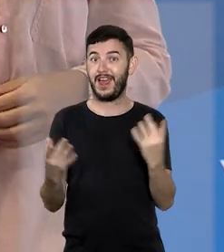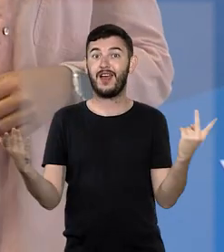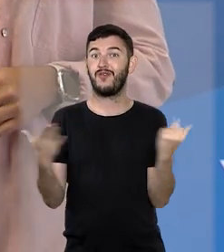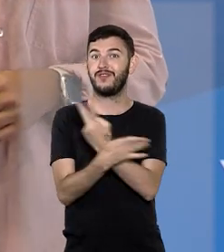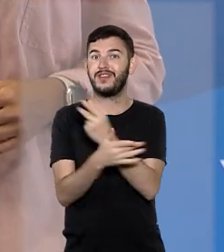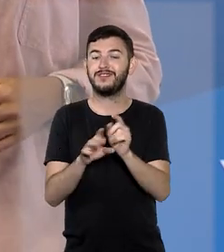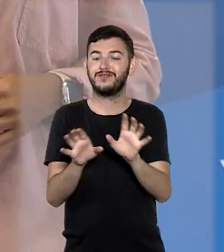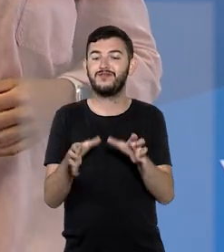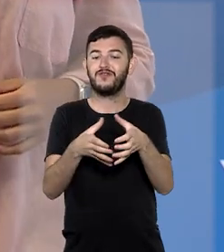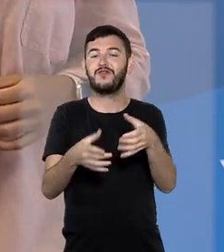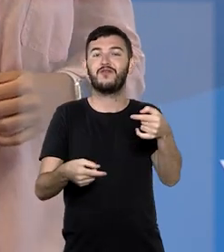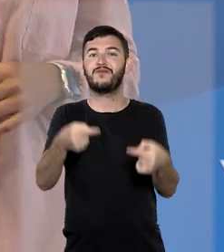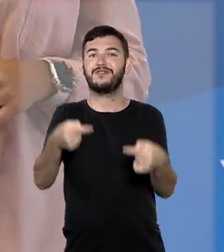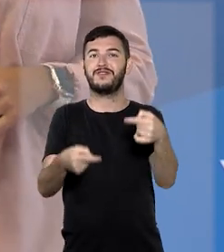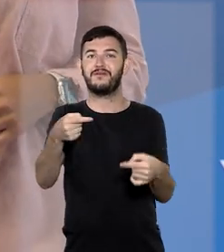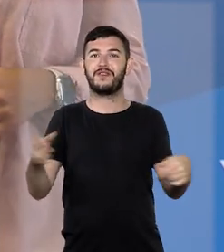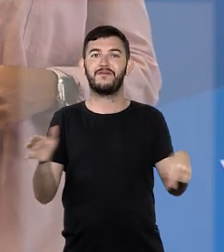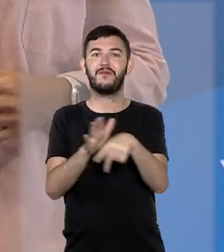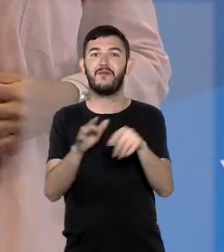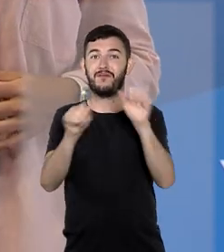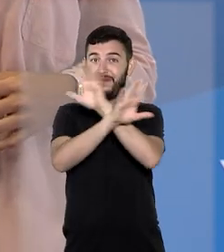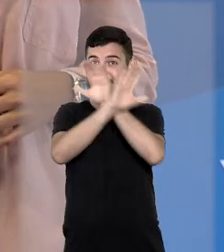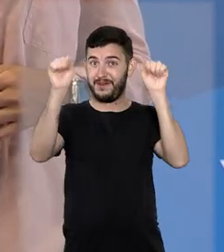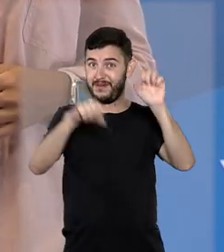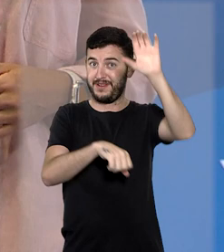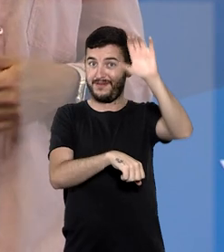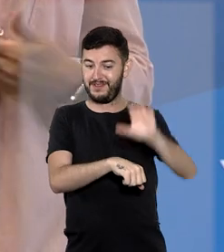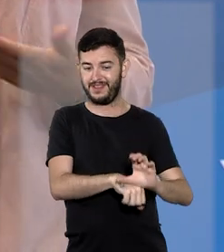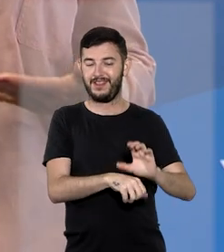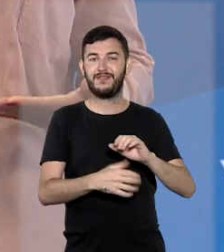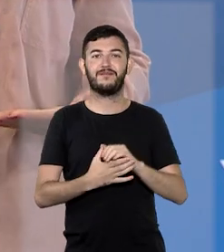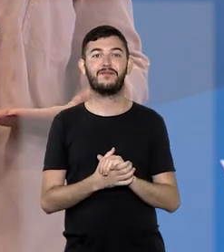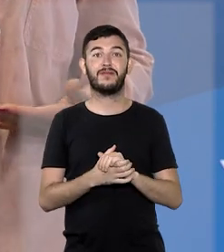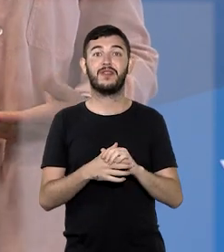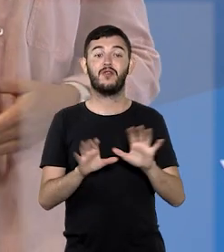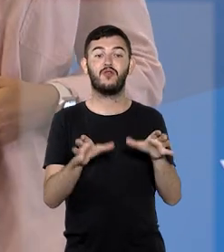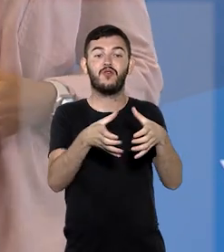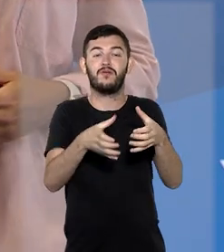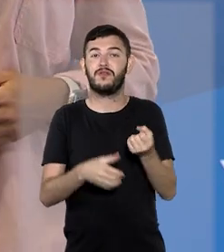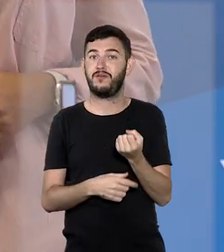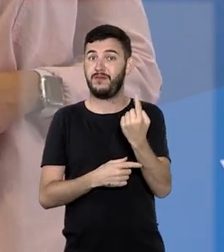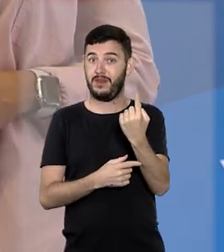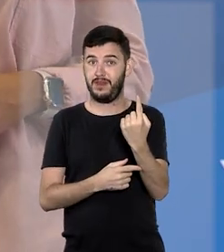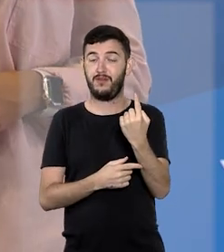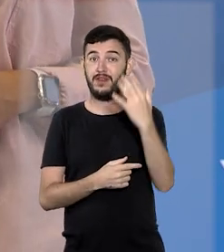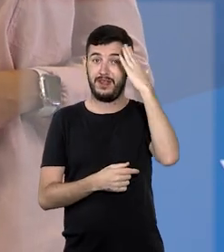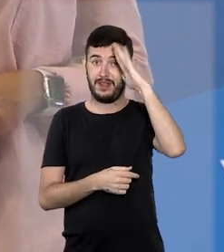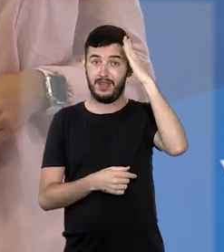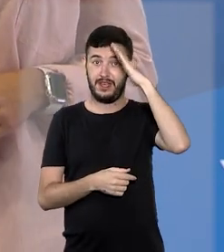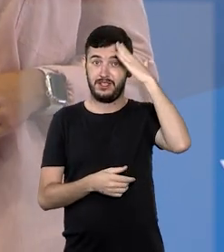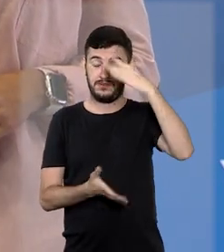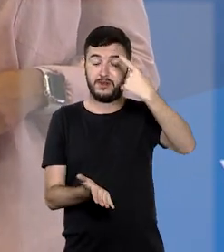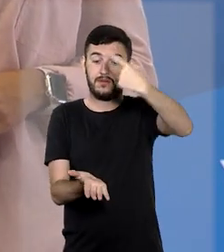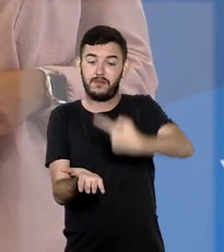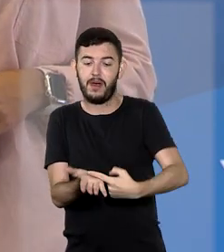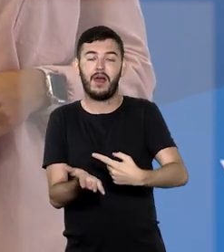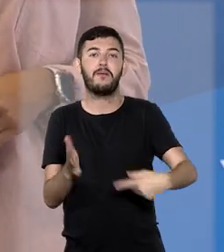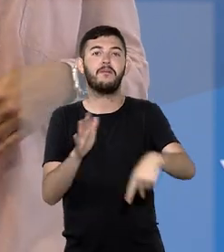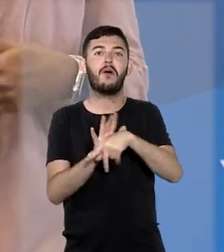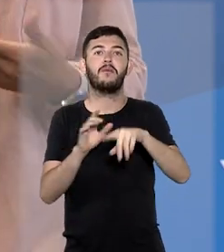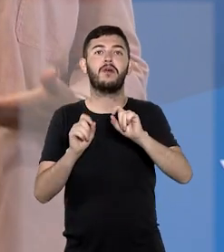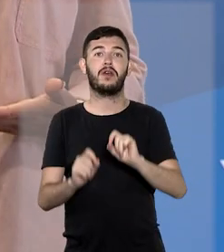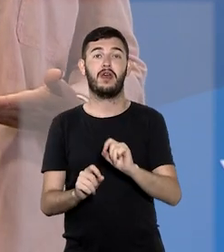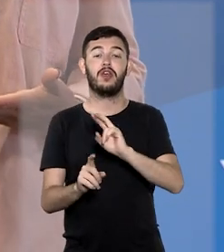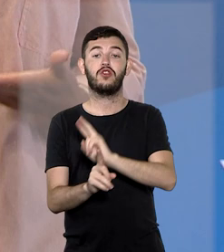destaques nos colegiados do Tribunal da Cidadania. A primeira sessão reafirmou o entendimento que permite